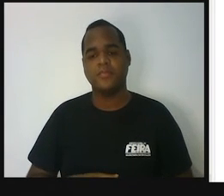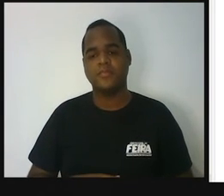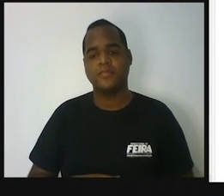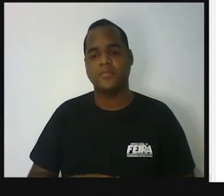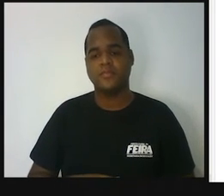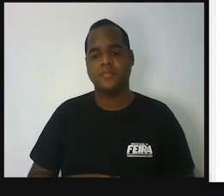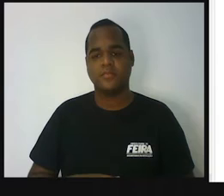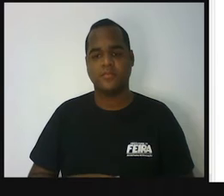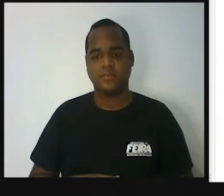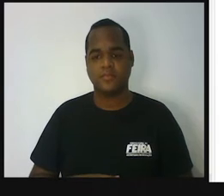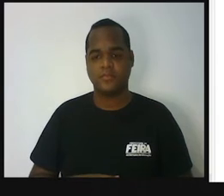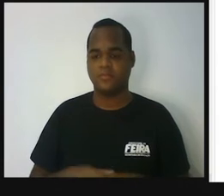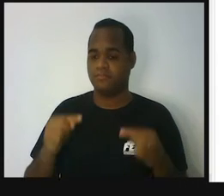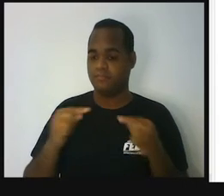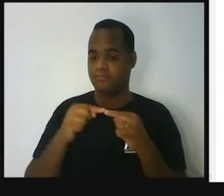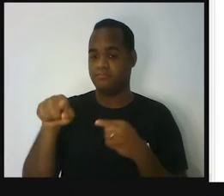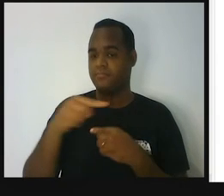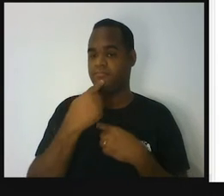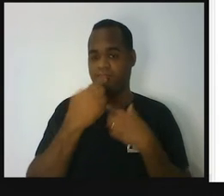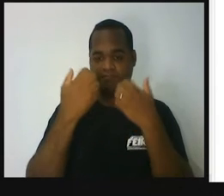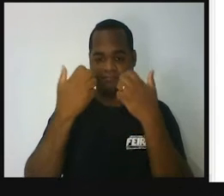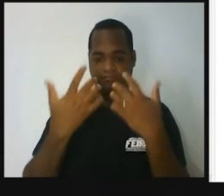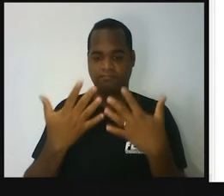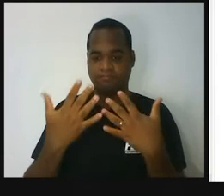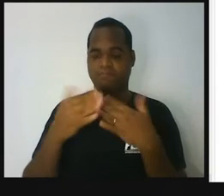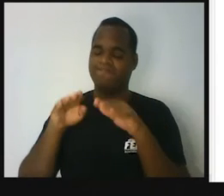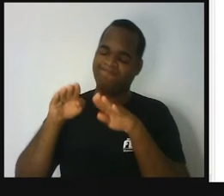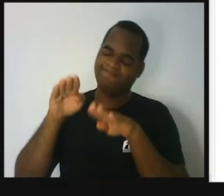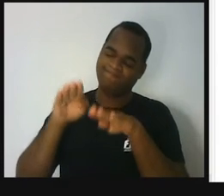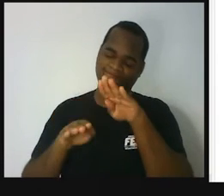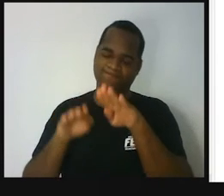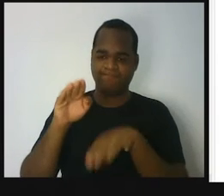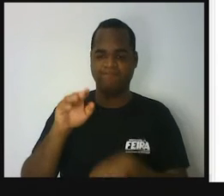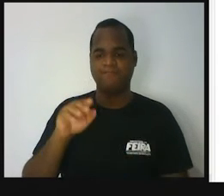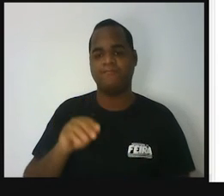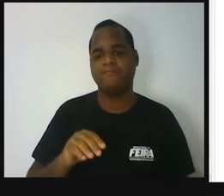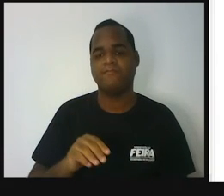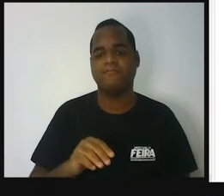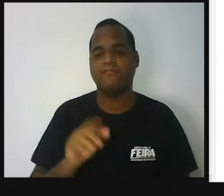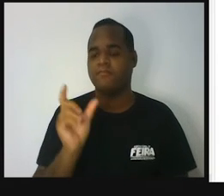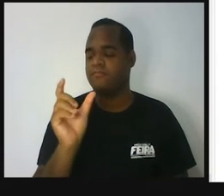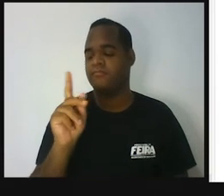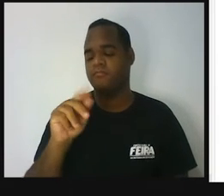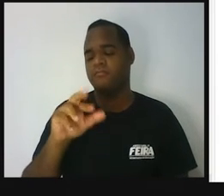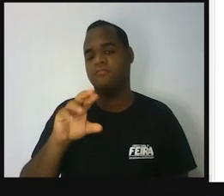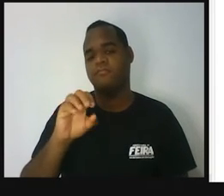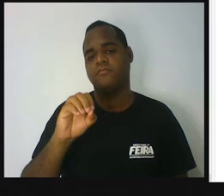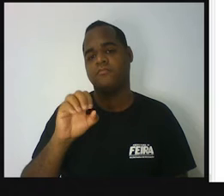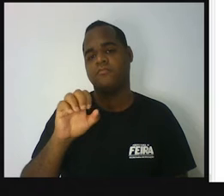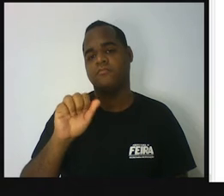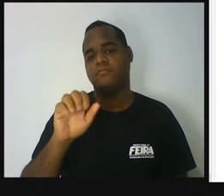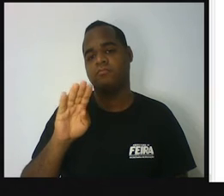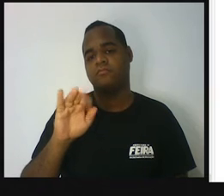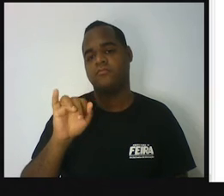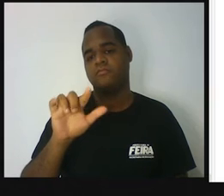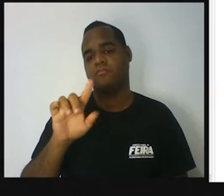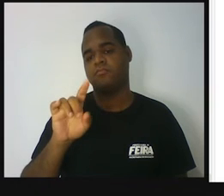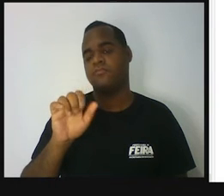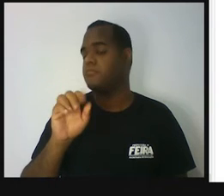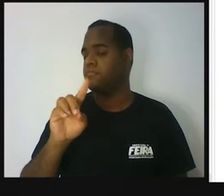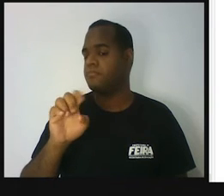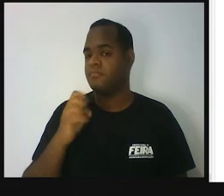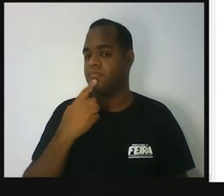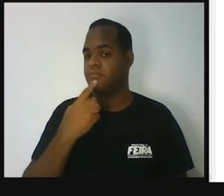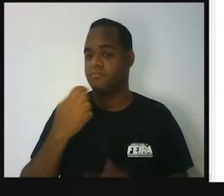falando de probabilidade. Primeiro, vamos entender o seguinte. Que a situação diz